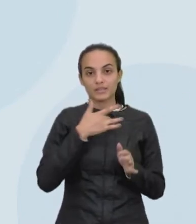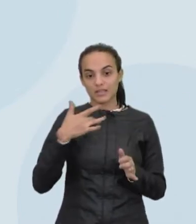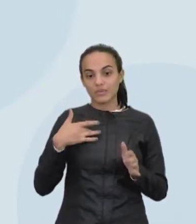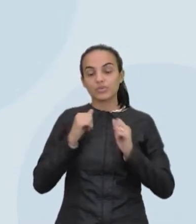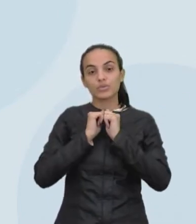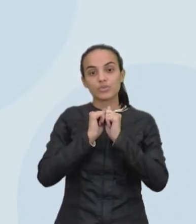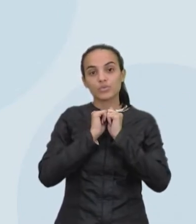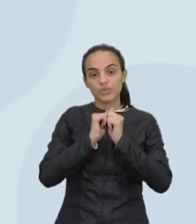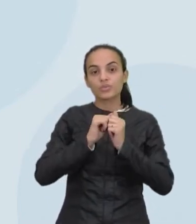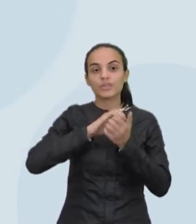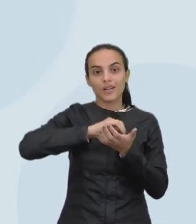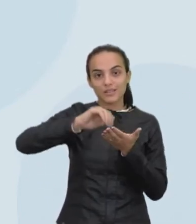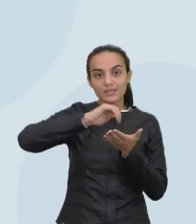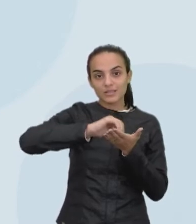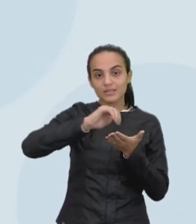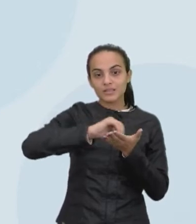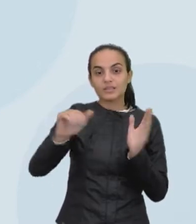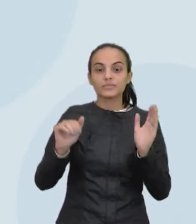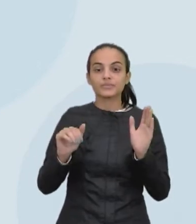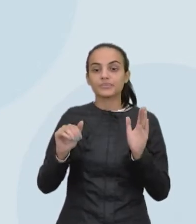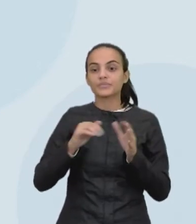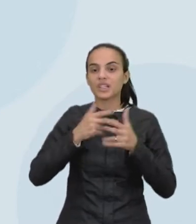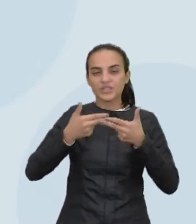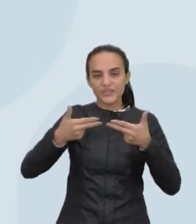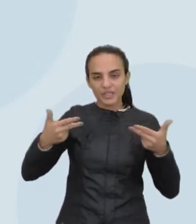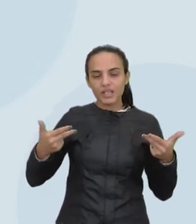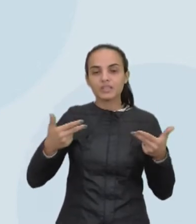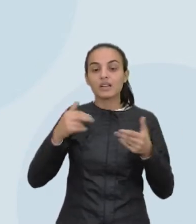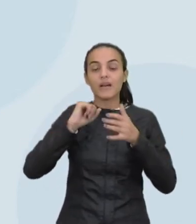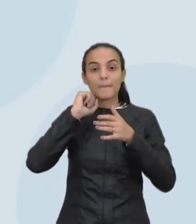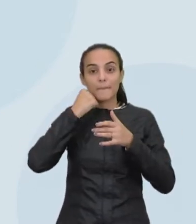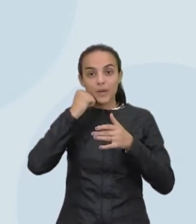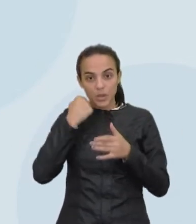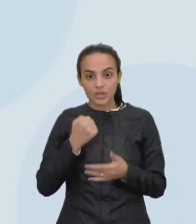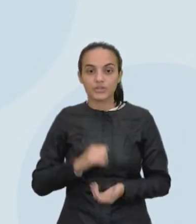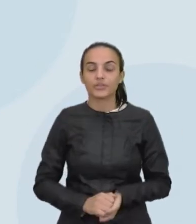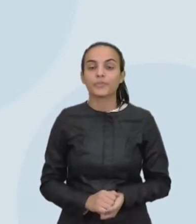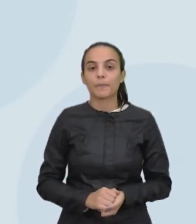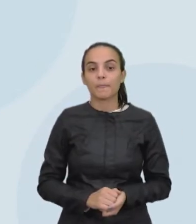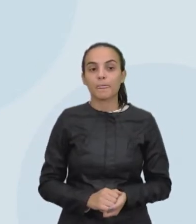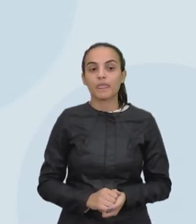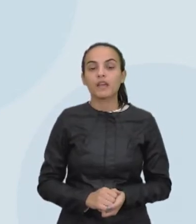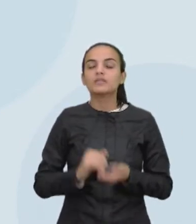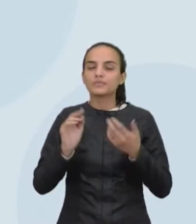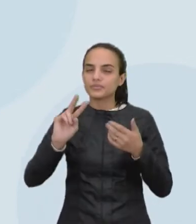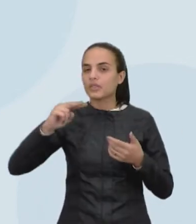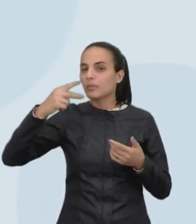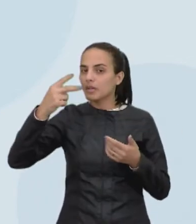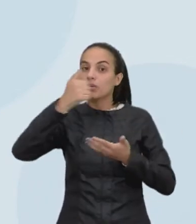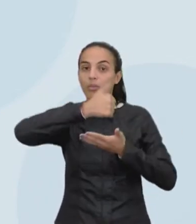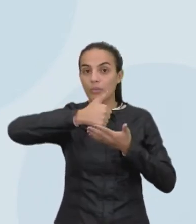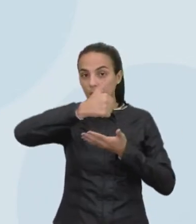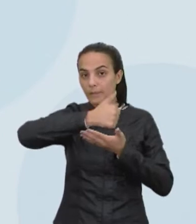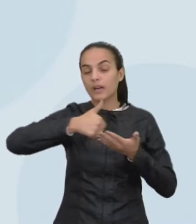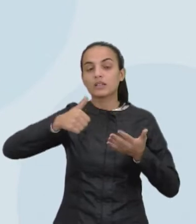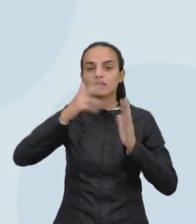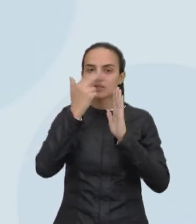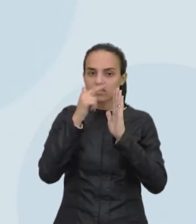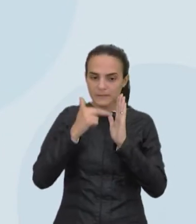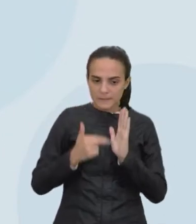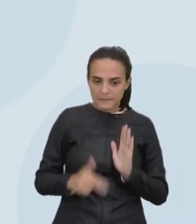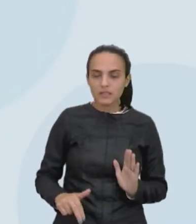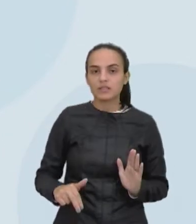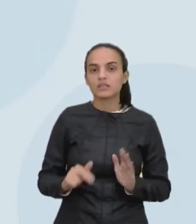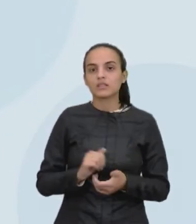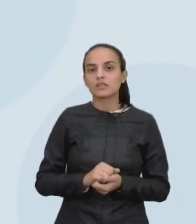com o Secretariado da Convenção da Diversidade Biológica, onde, tomando como base o relatório